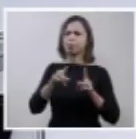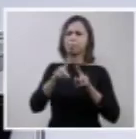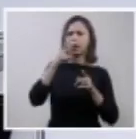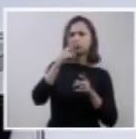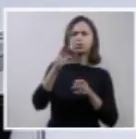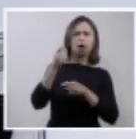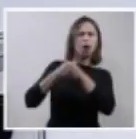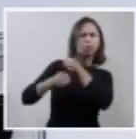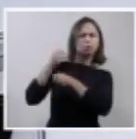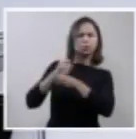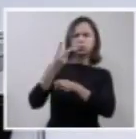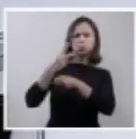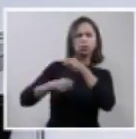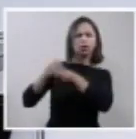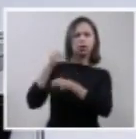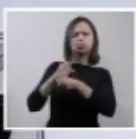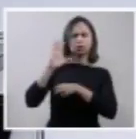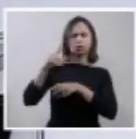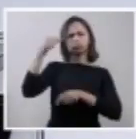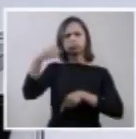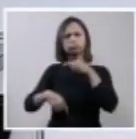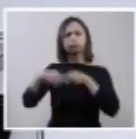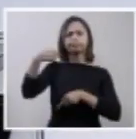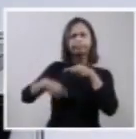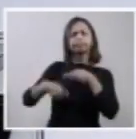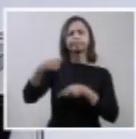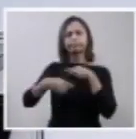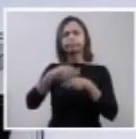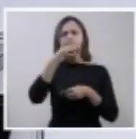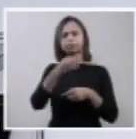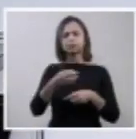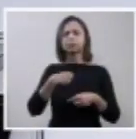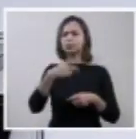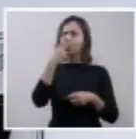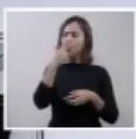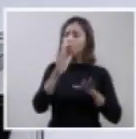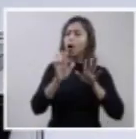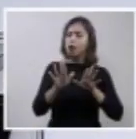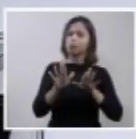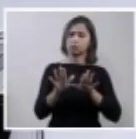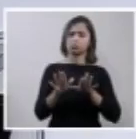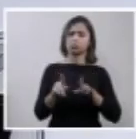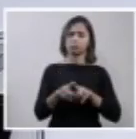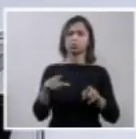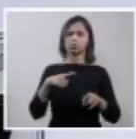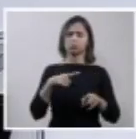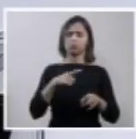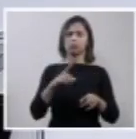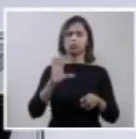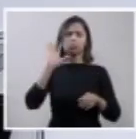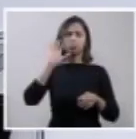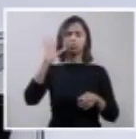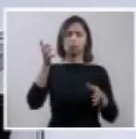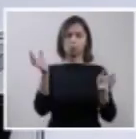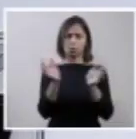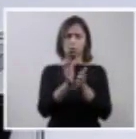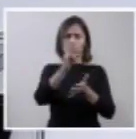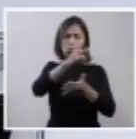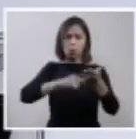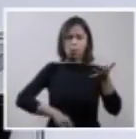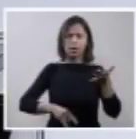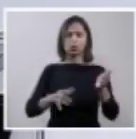no ano retrasado, uma grande discussão sobre essa questão e, se não me engano, há resoluções do Conselho Federal de Medicina que